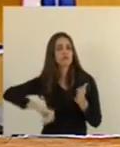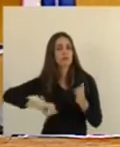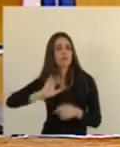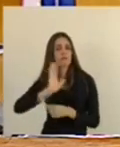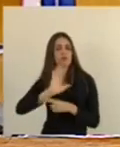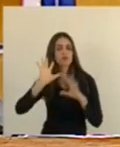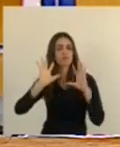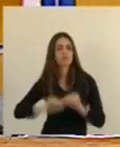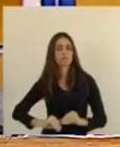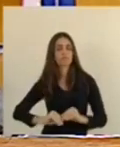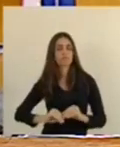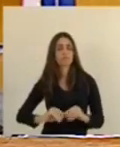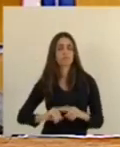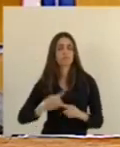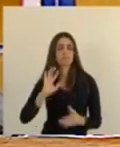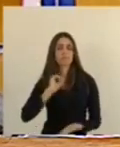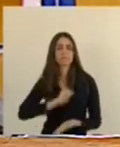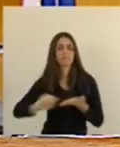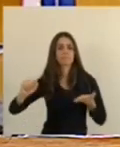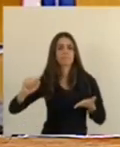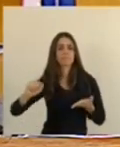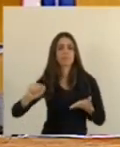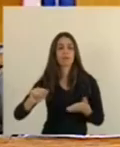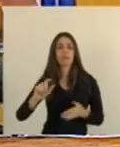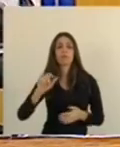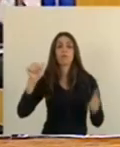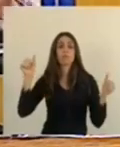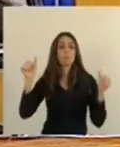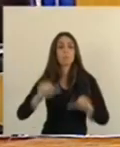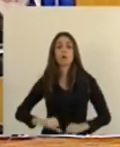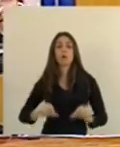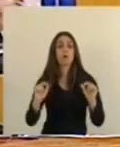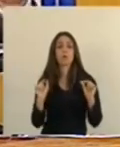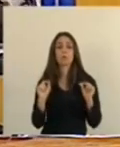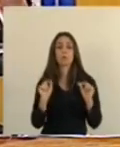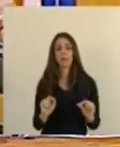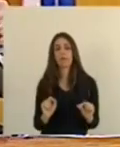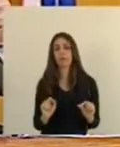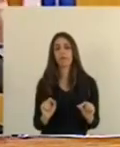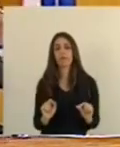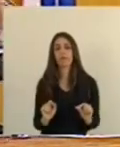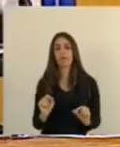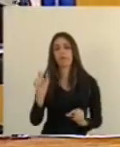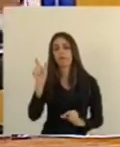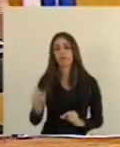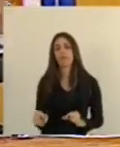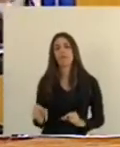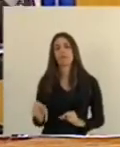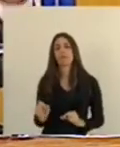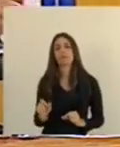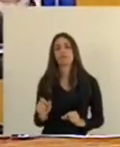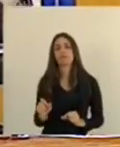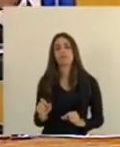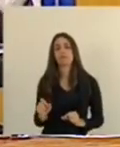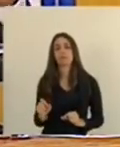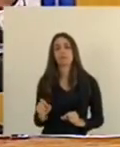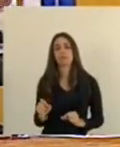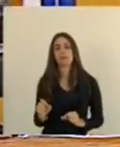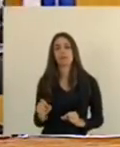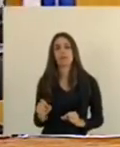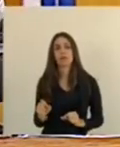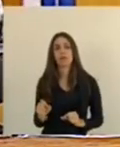do ar Mas foram piores Do que isso Foram piores Do que isso Não me fizeram Uma